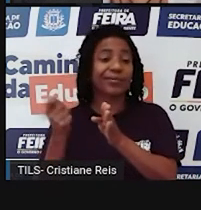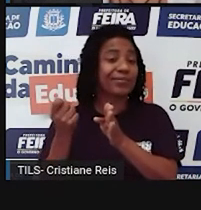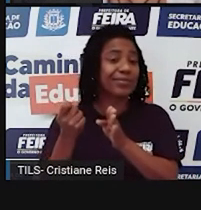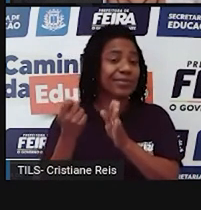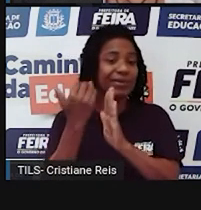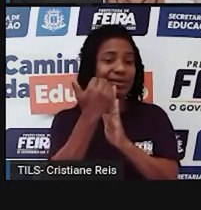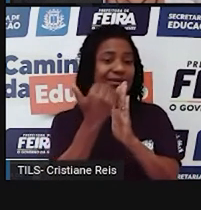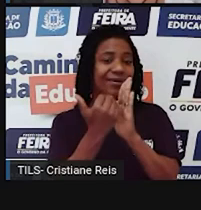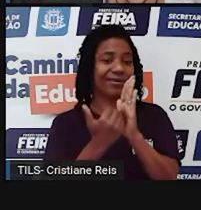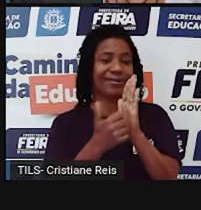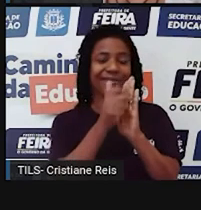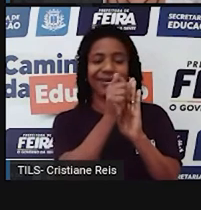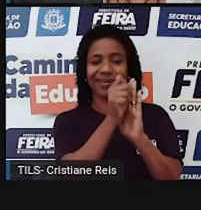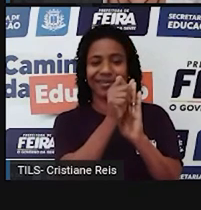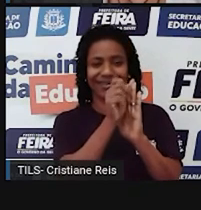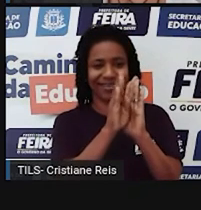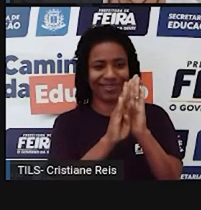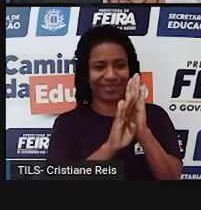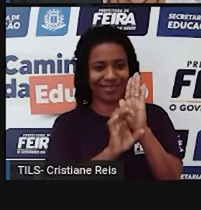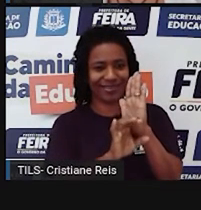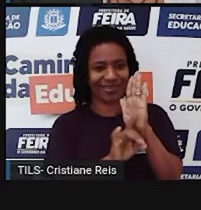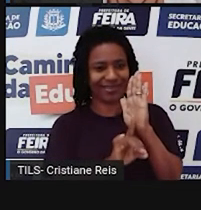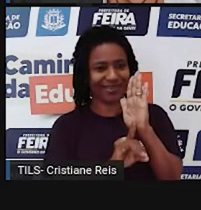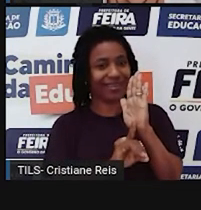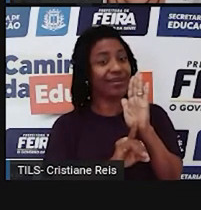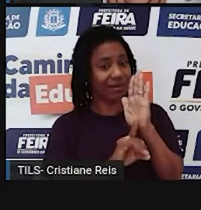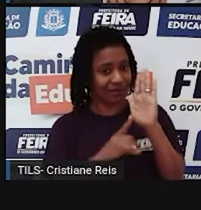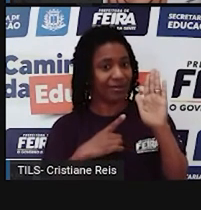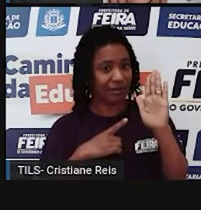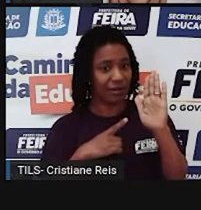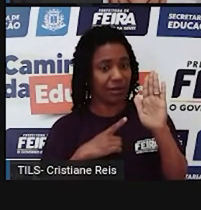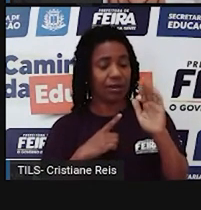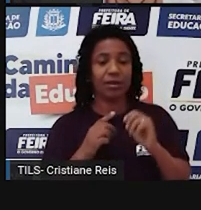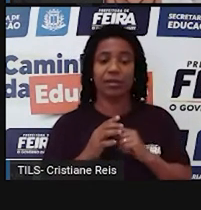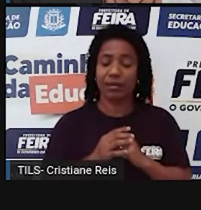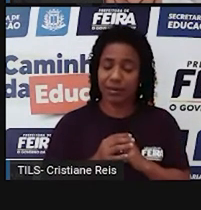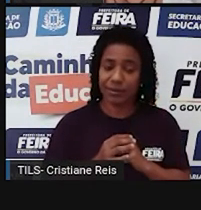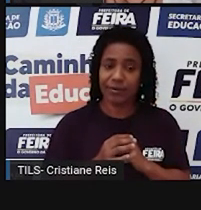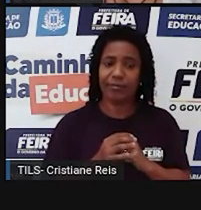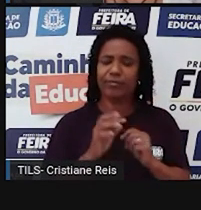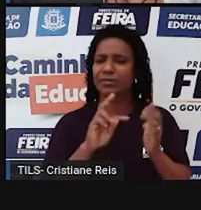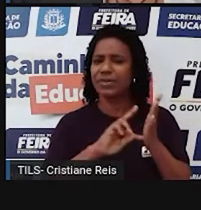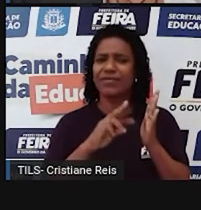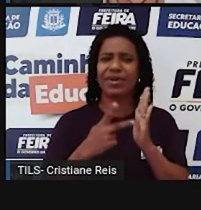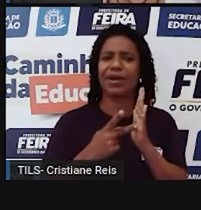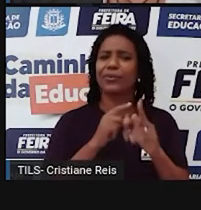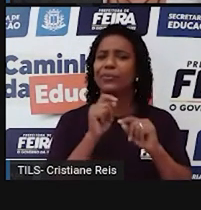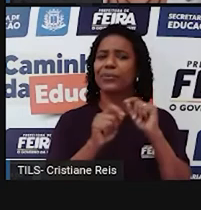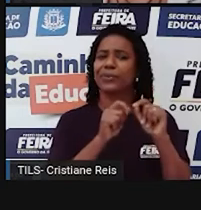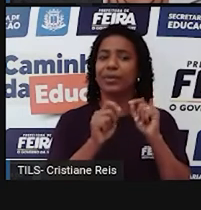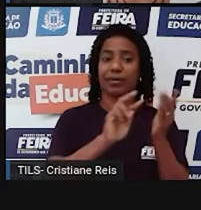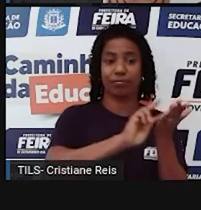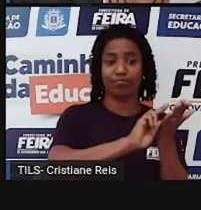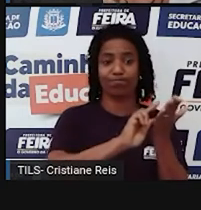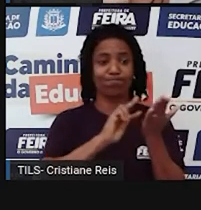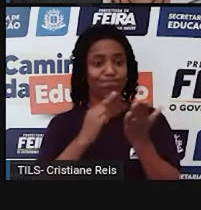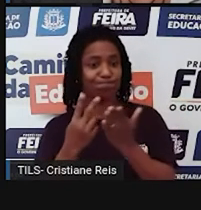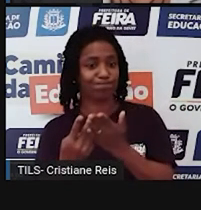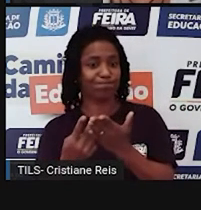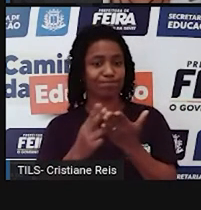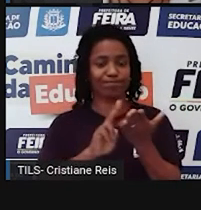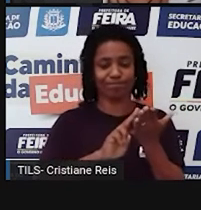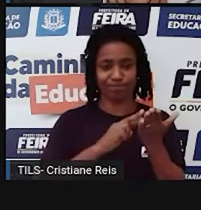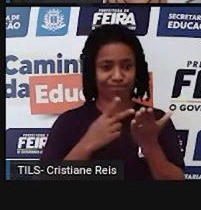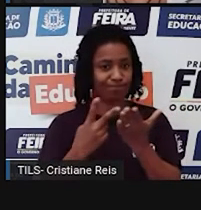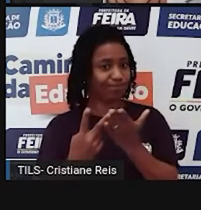em ordem alfabética e você vai ter acesso ao significado além de outras coisas mais que